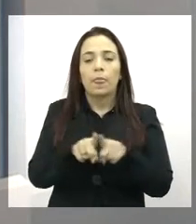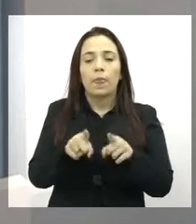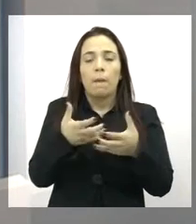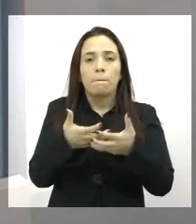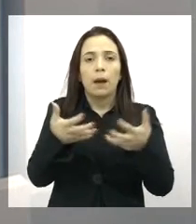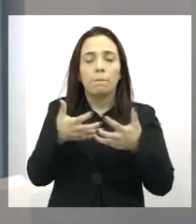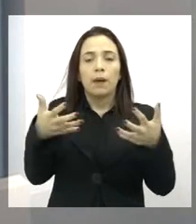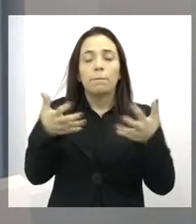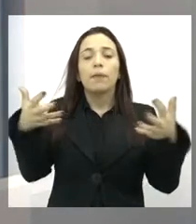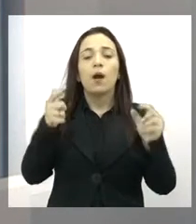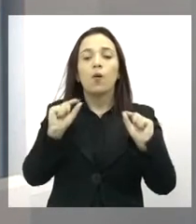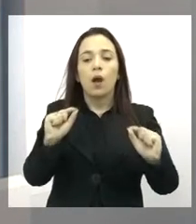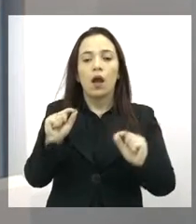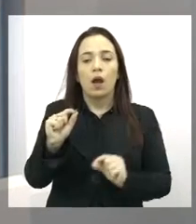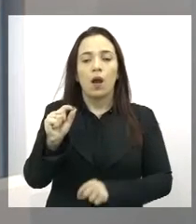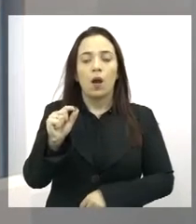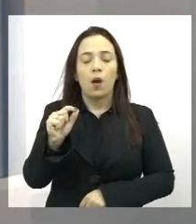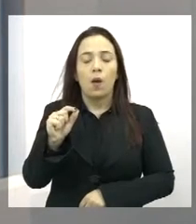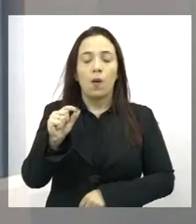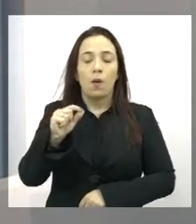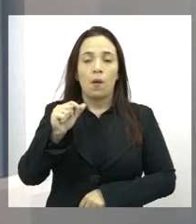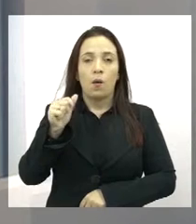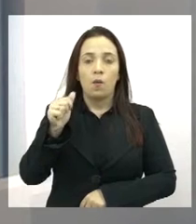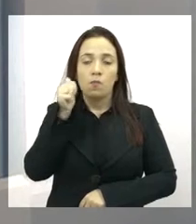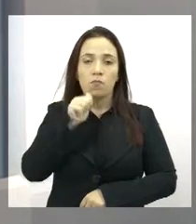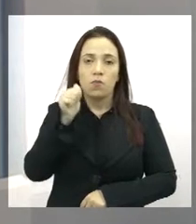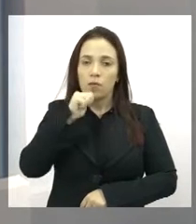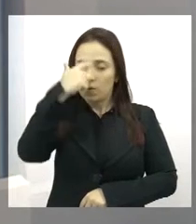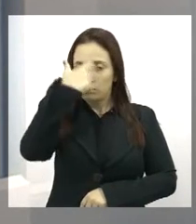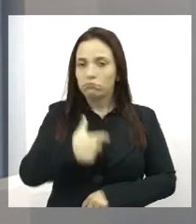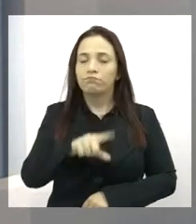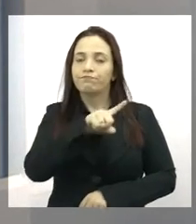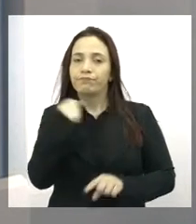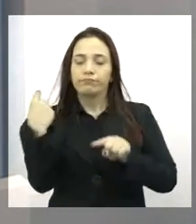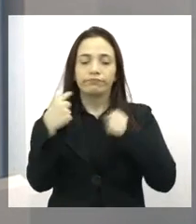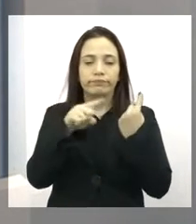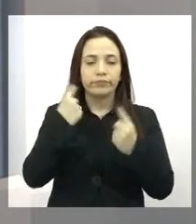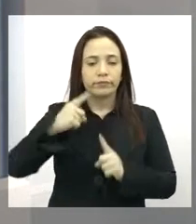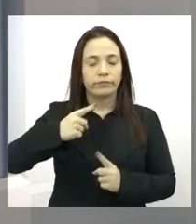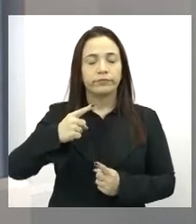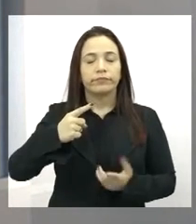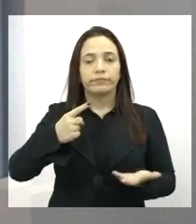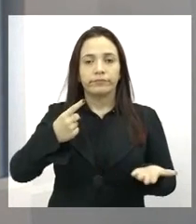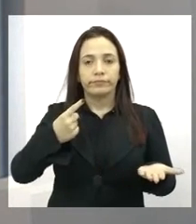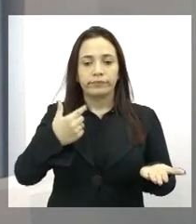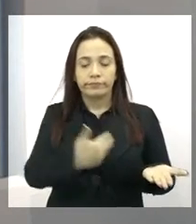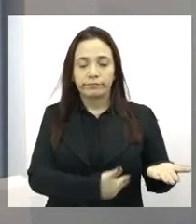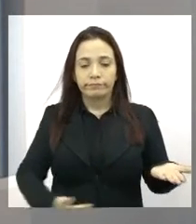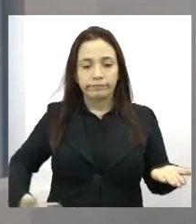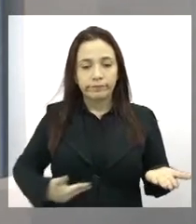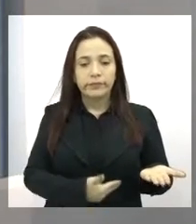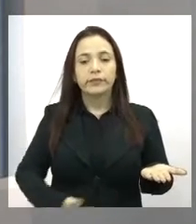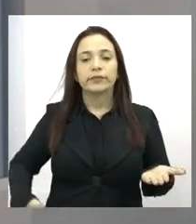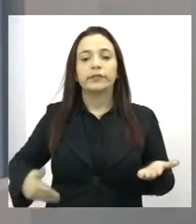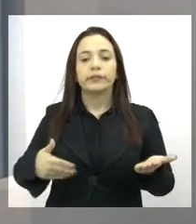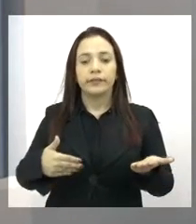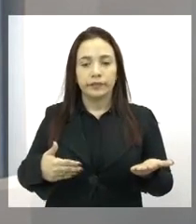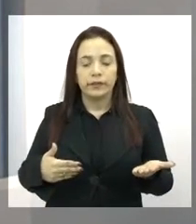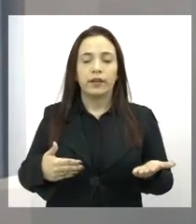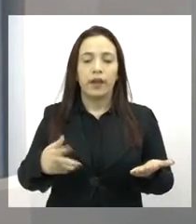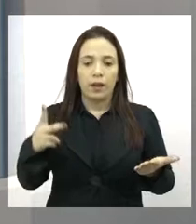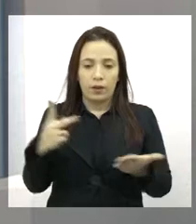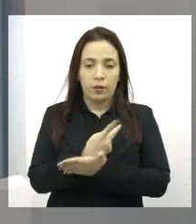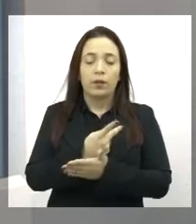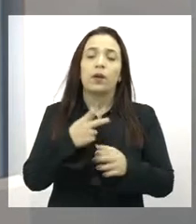péssimo índice de mortalidade materna, né? Causada não só pelas cesáreas desnecessárias, mas também por elas, né?